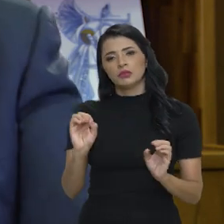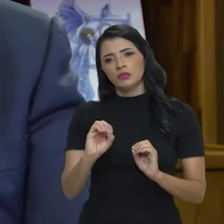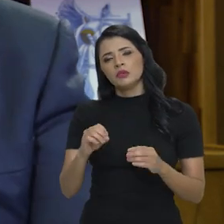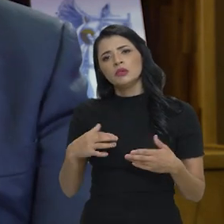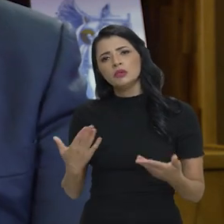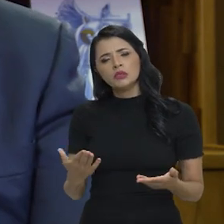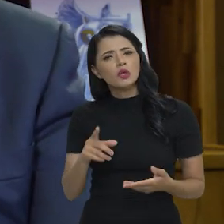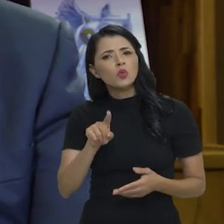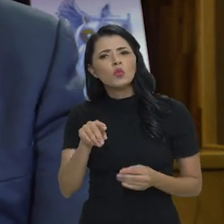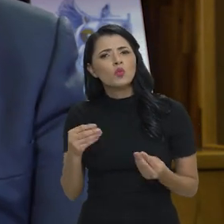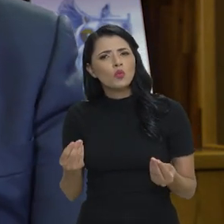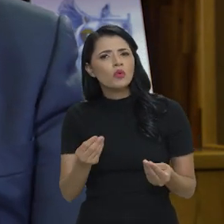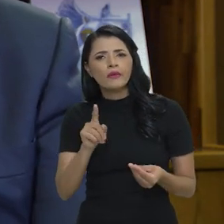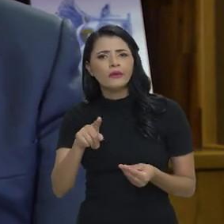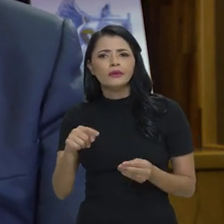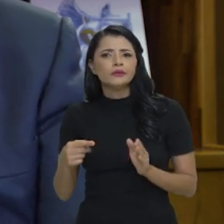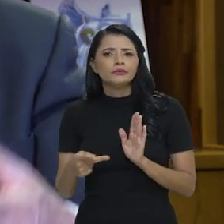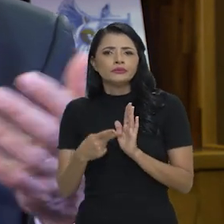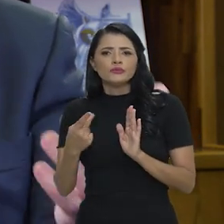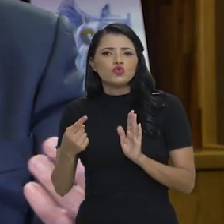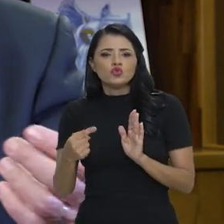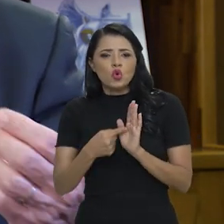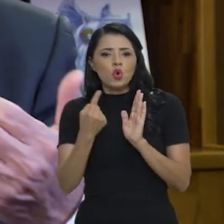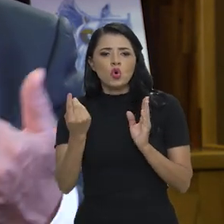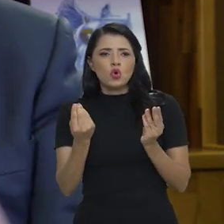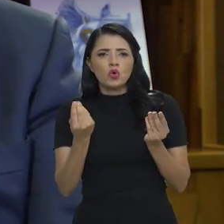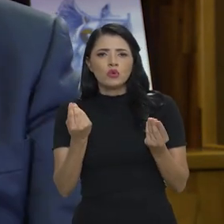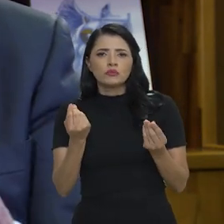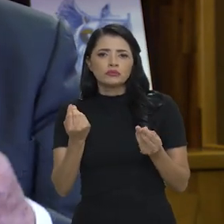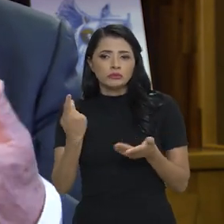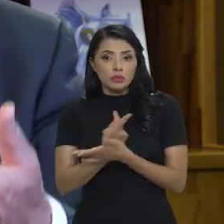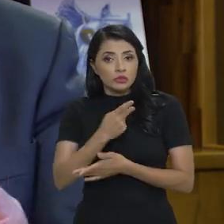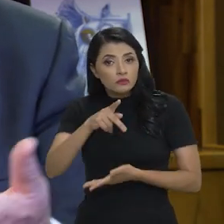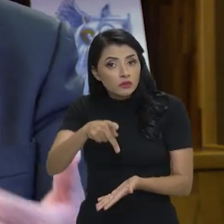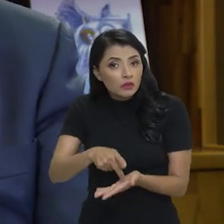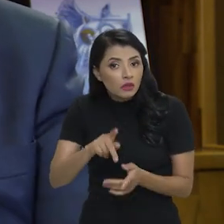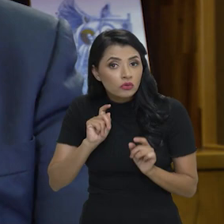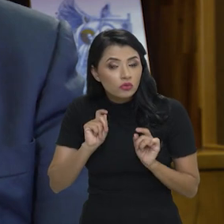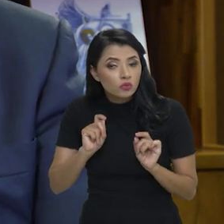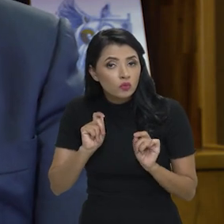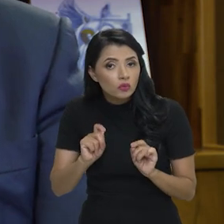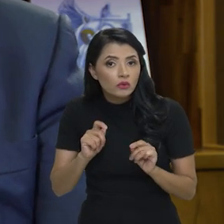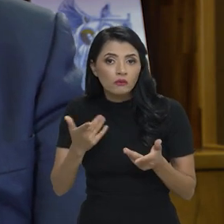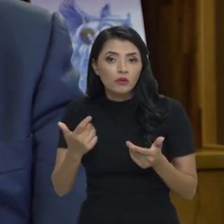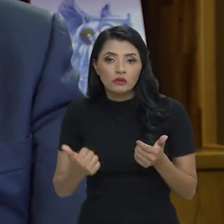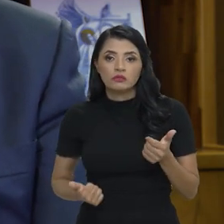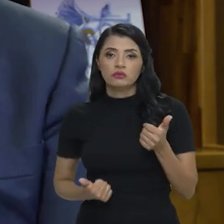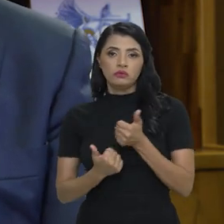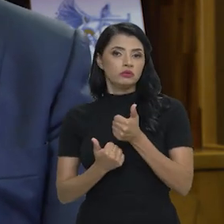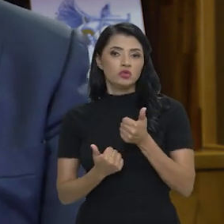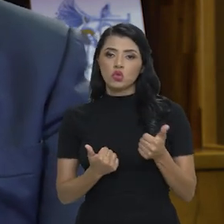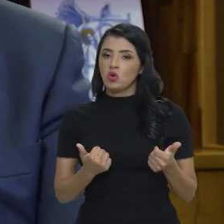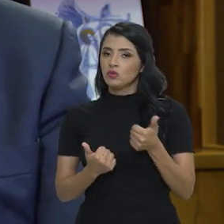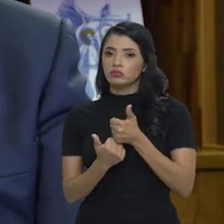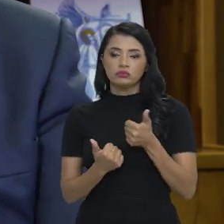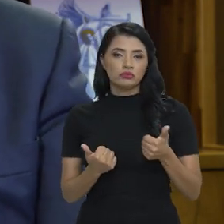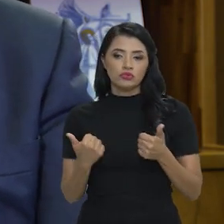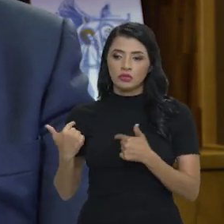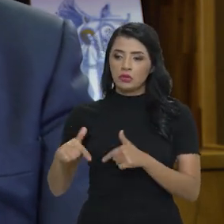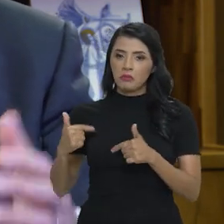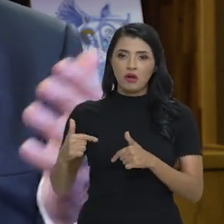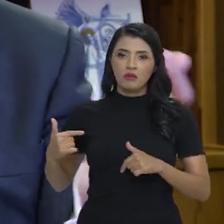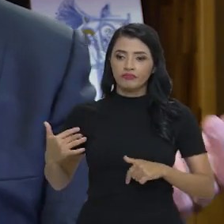Então, foi somente pontual. E o que aconteceu, mesmo de verdade, foi substituição